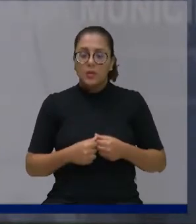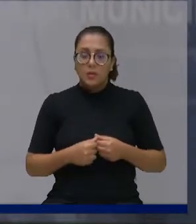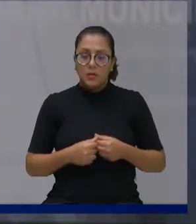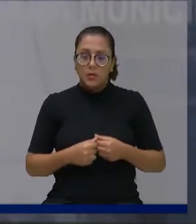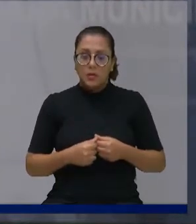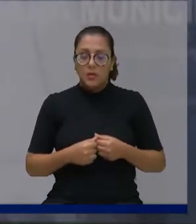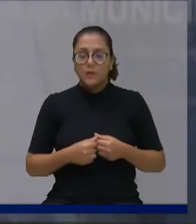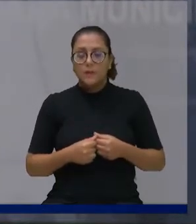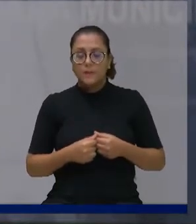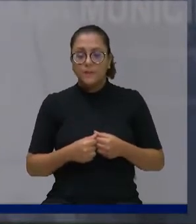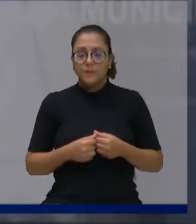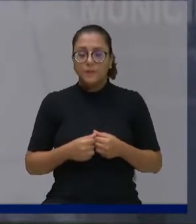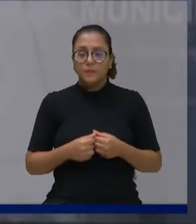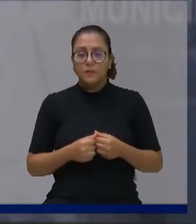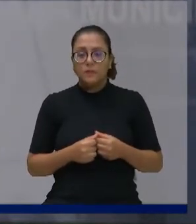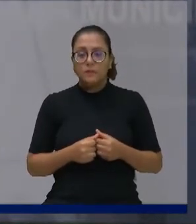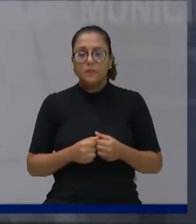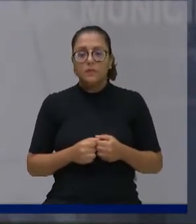honram muito nossa cidade.